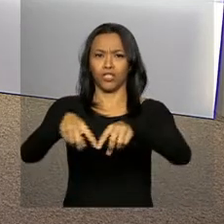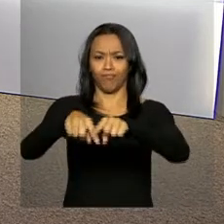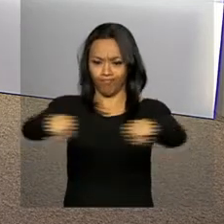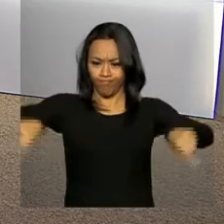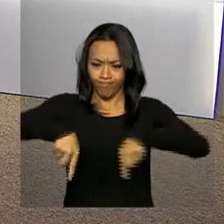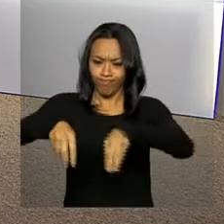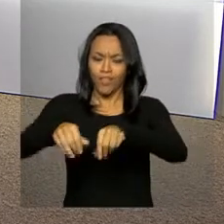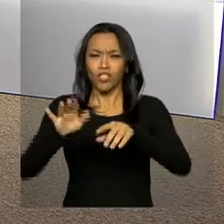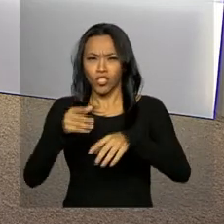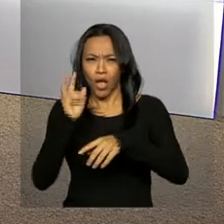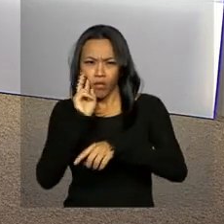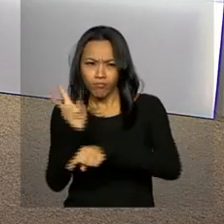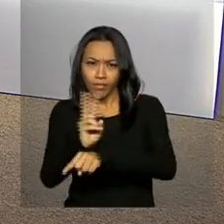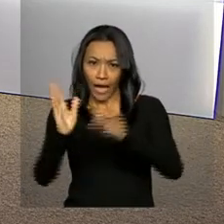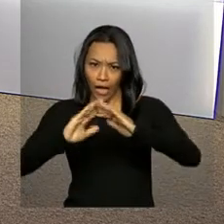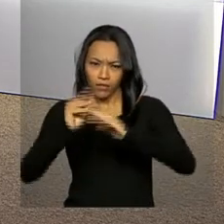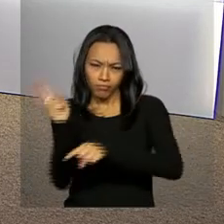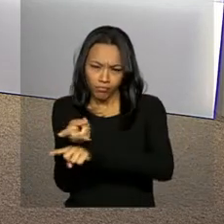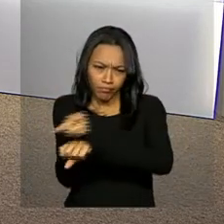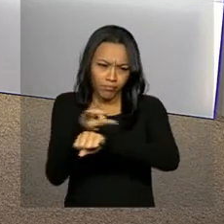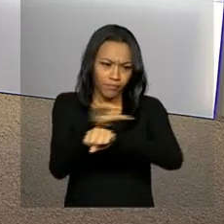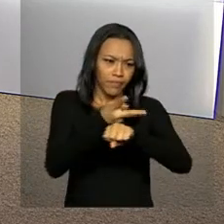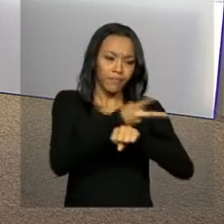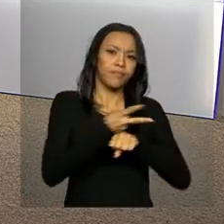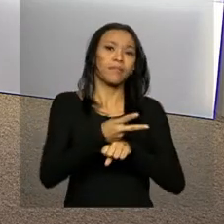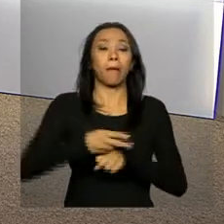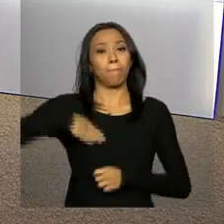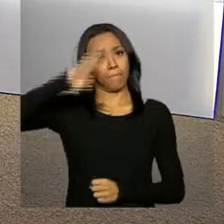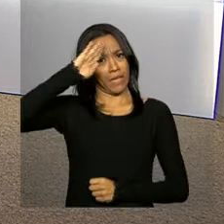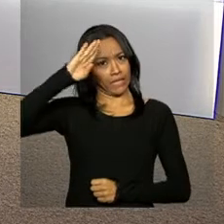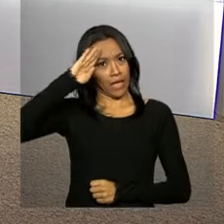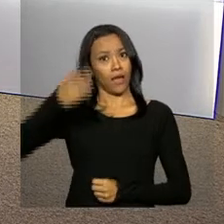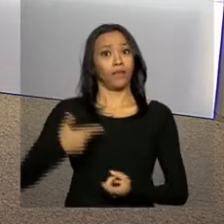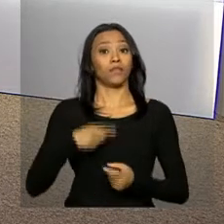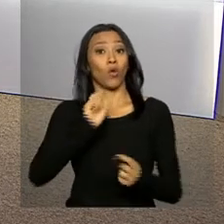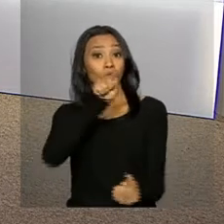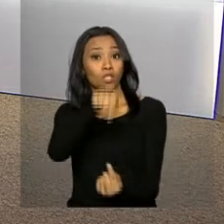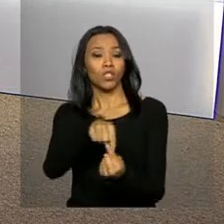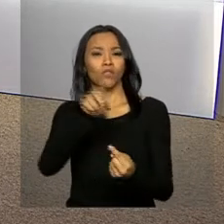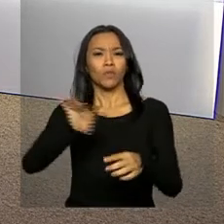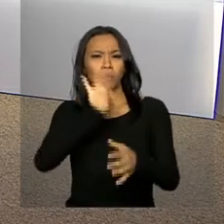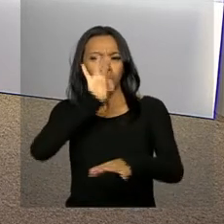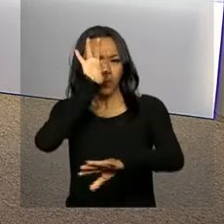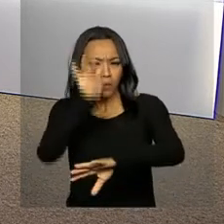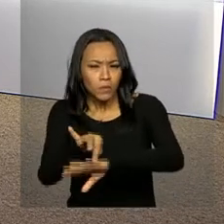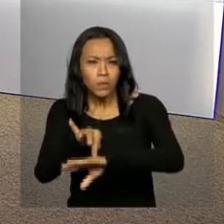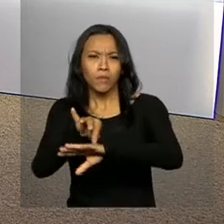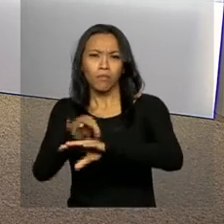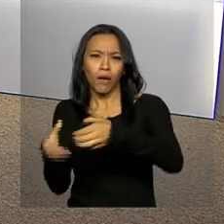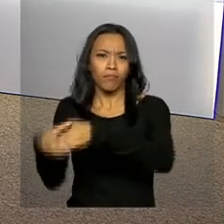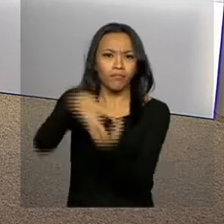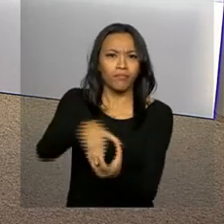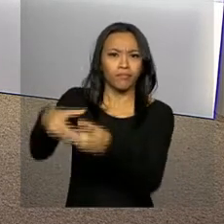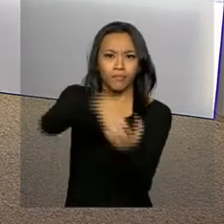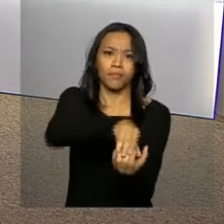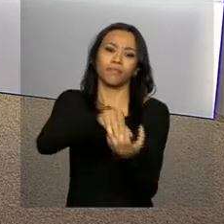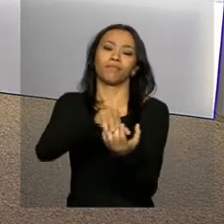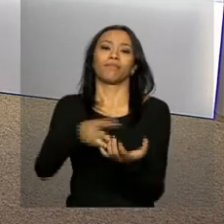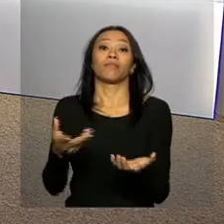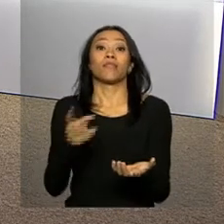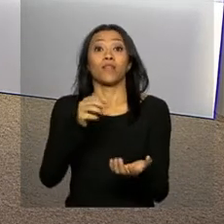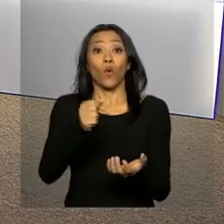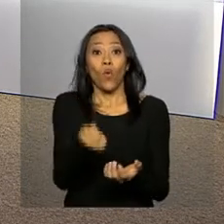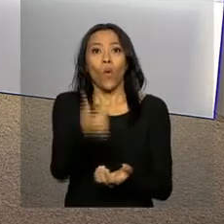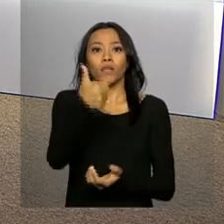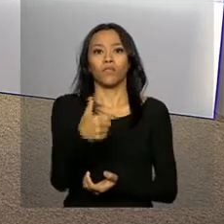já foram vistoriados por agentes de saúde e militares na busca de focos do mosquito Aedes aegypti. São quase